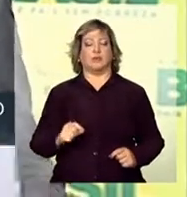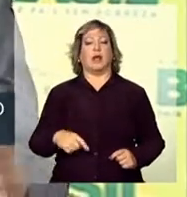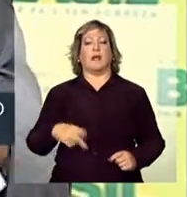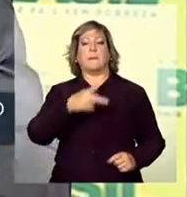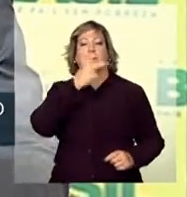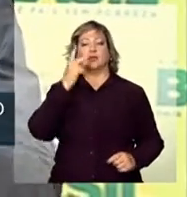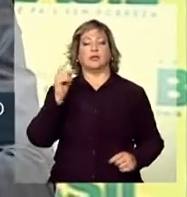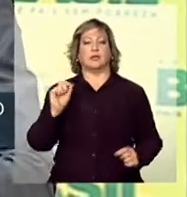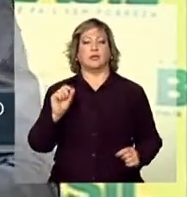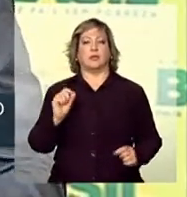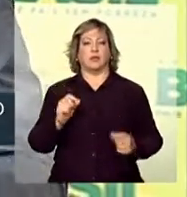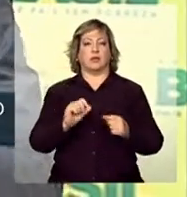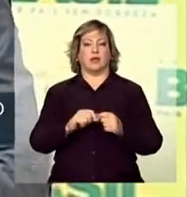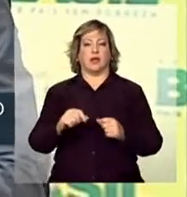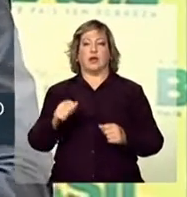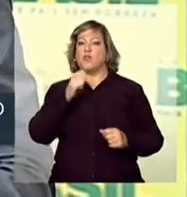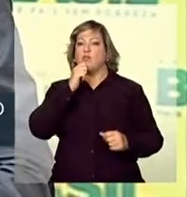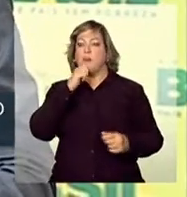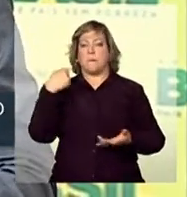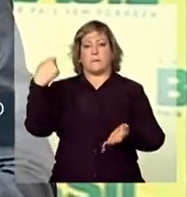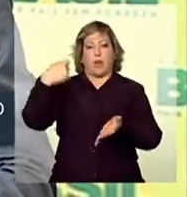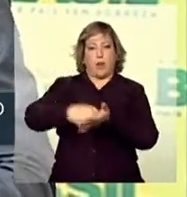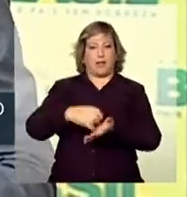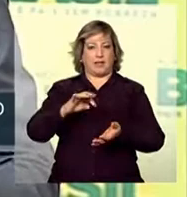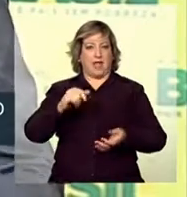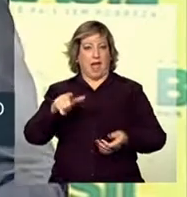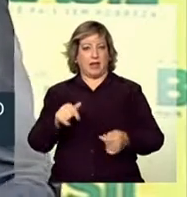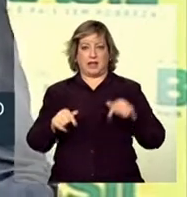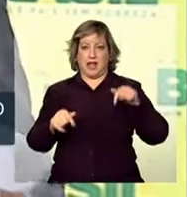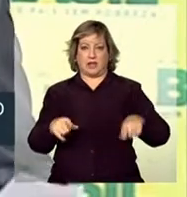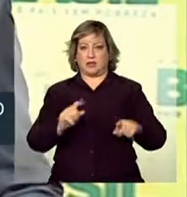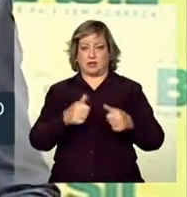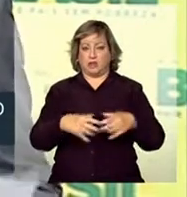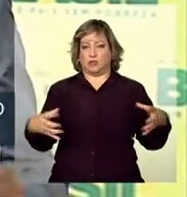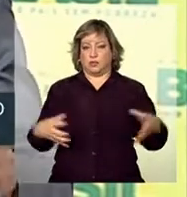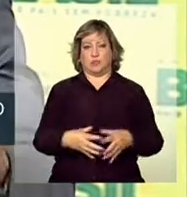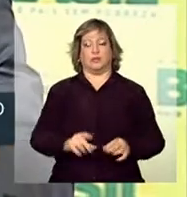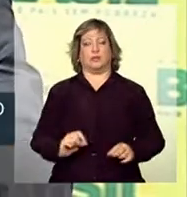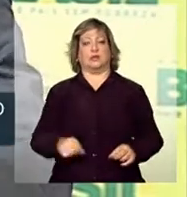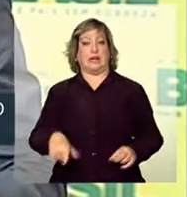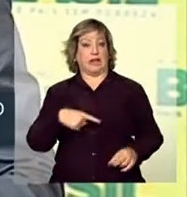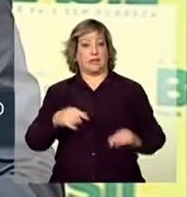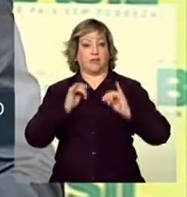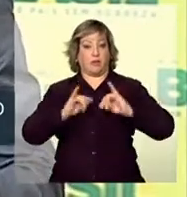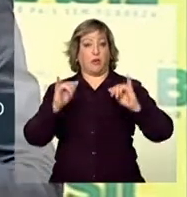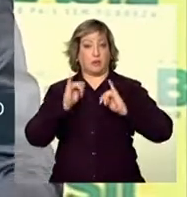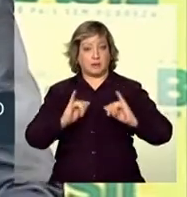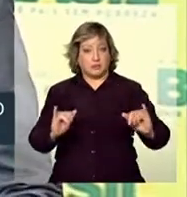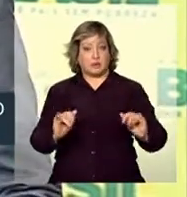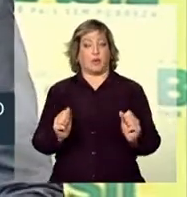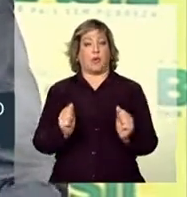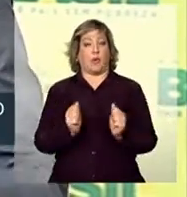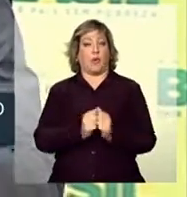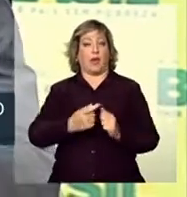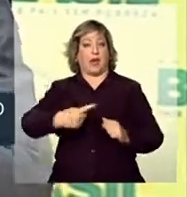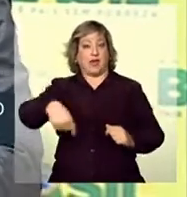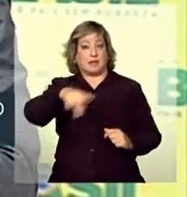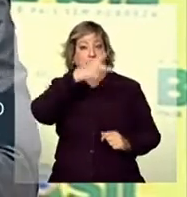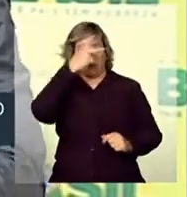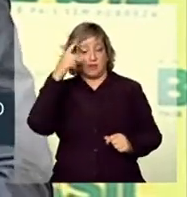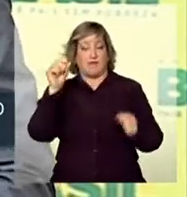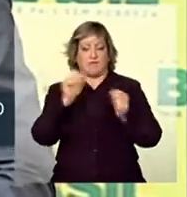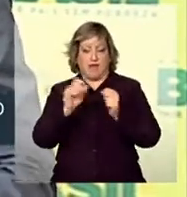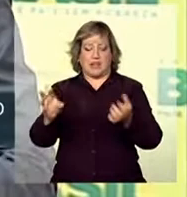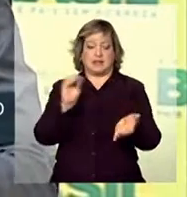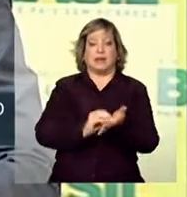inscrição, mas que não pagaram a taxa de inscrição. Os dados atualizados, inclusive com esses candidatos que fizeram a inscrição, mas que não